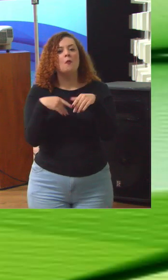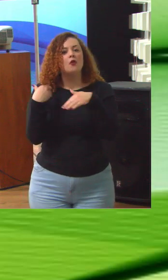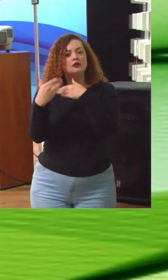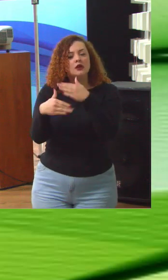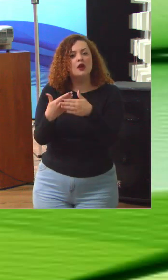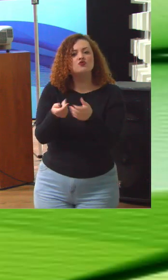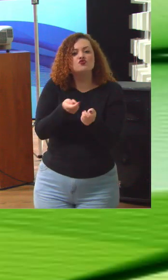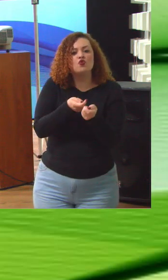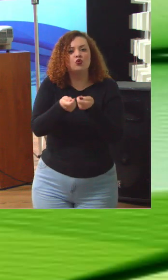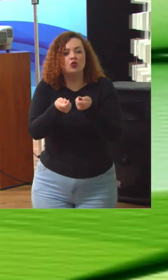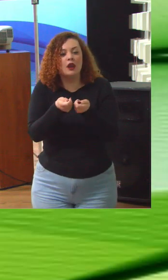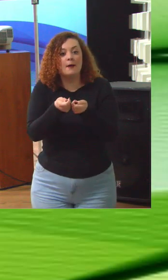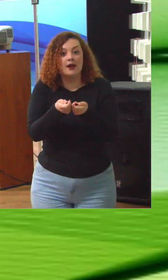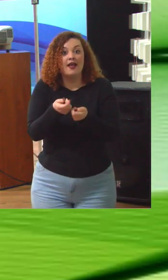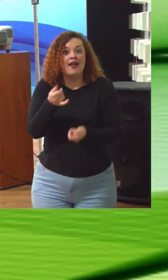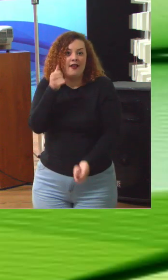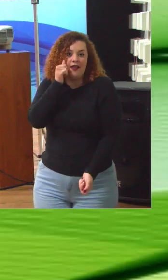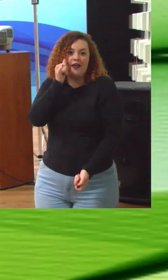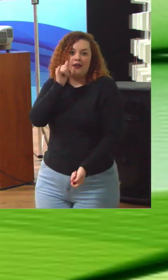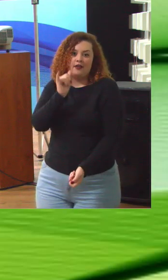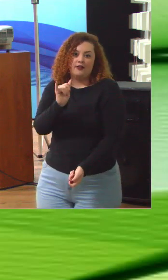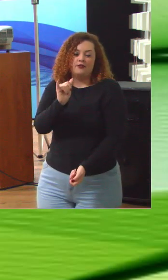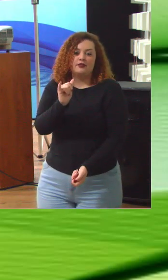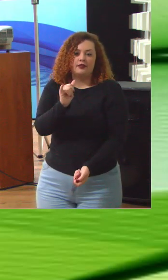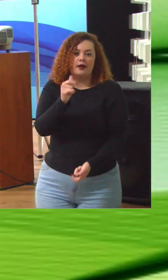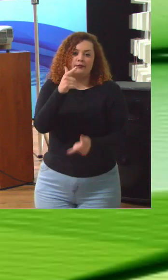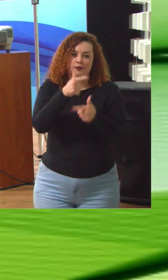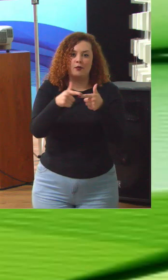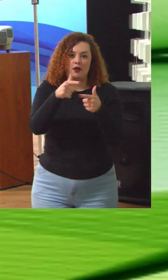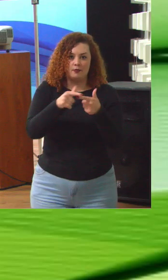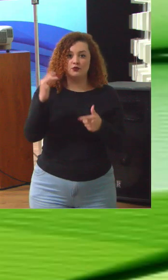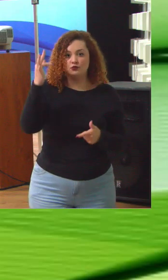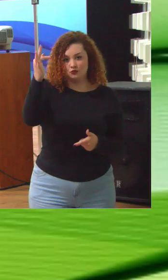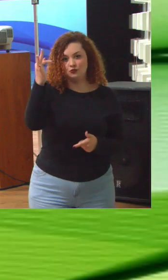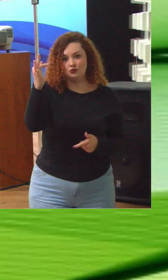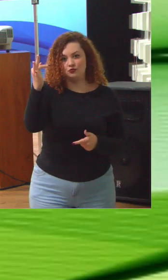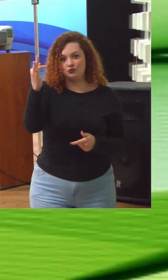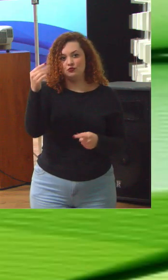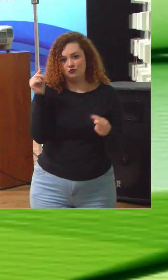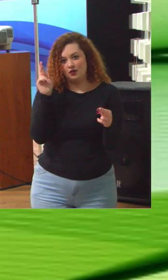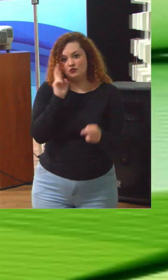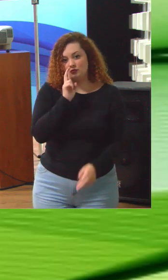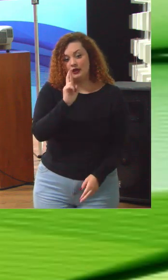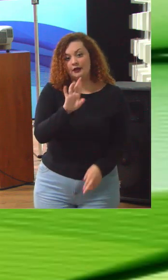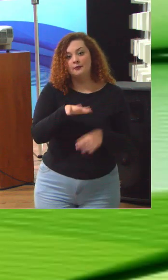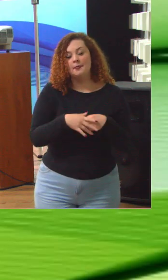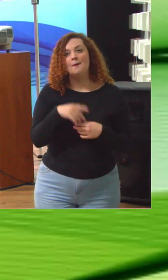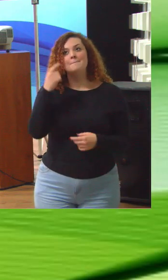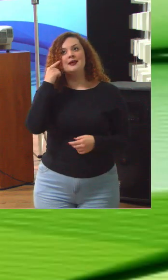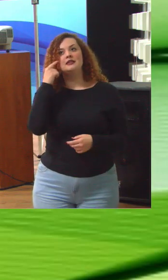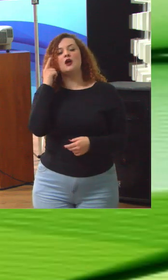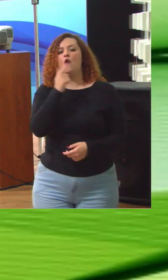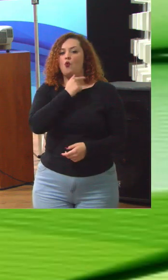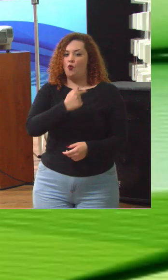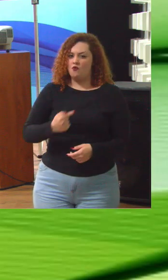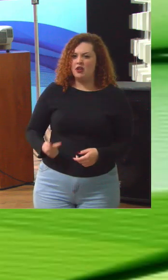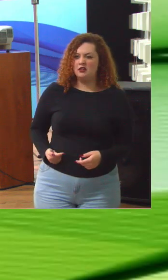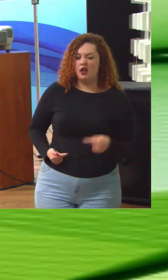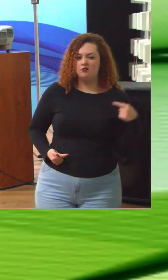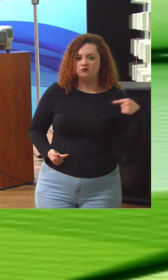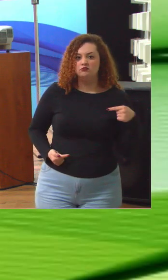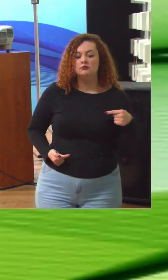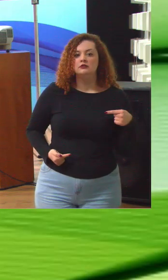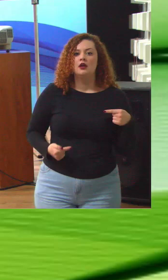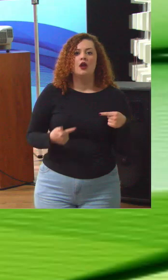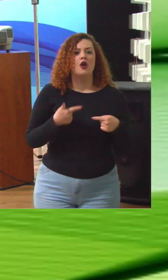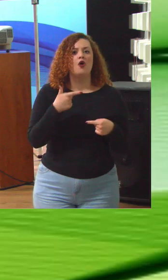para que os riscos não impeçam a entrega do resultado. Quando nós falamos de governar, de governança, são